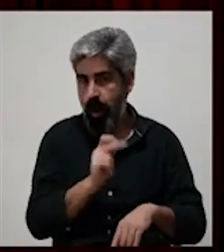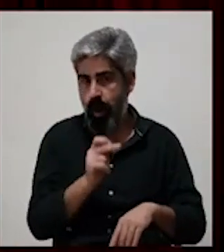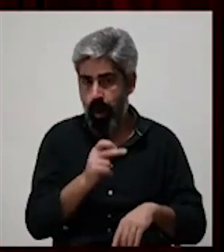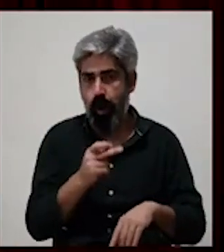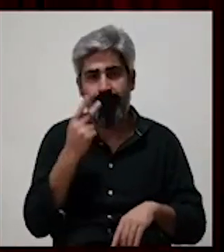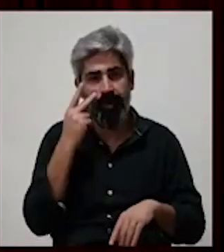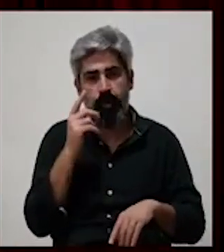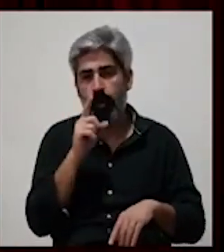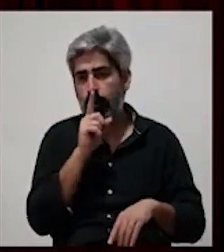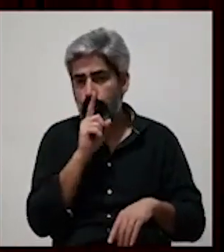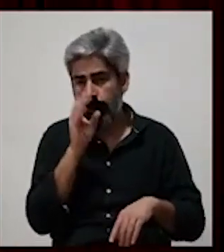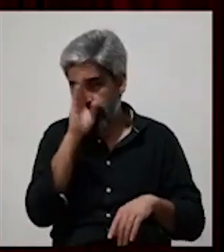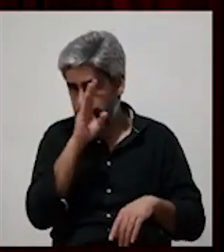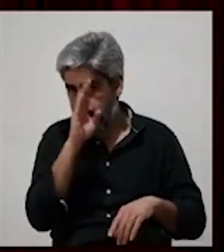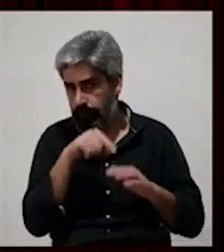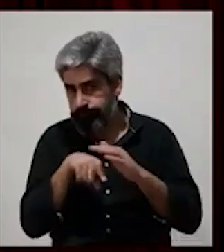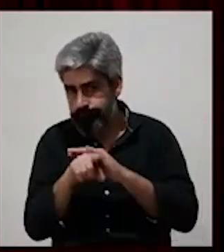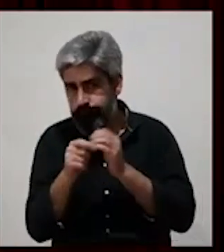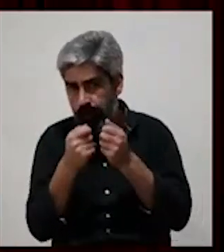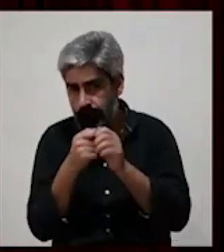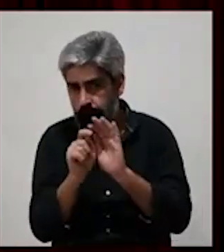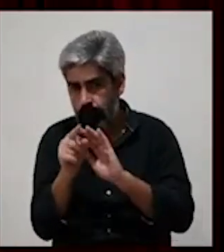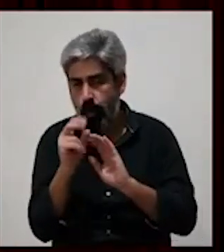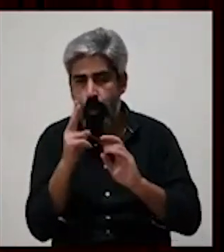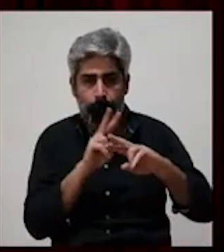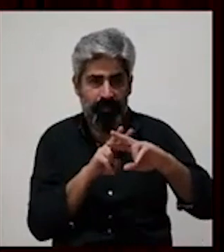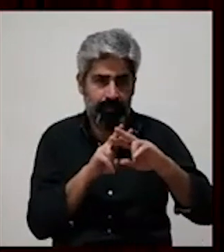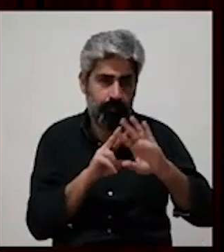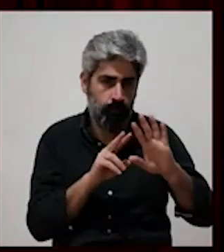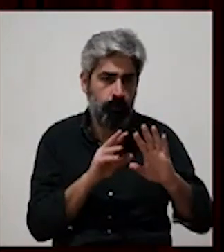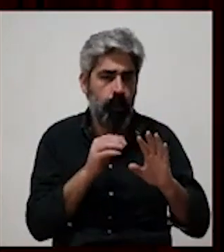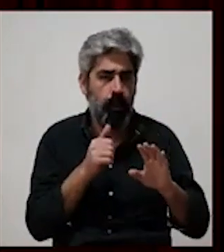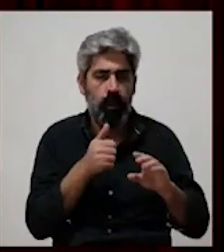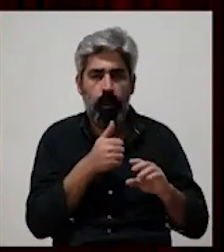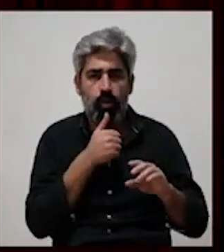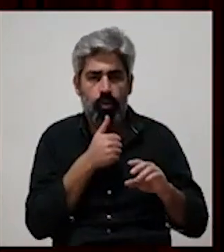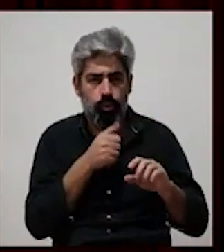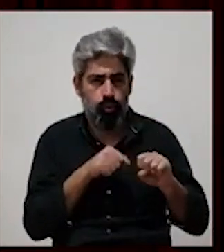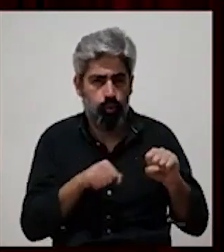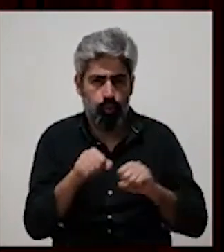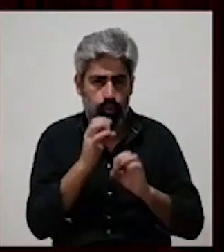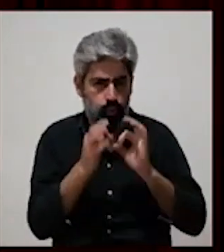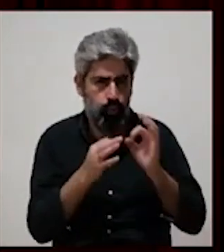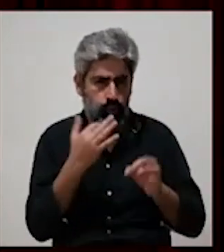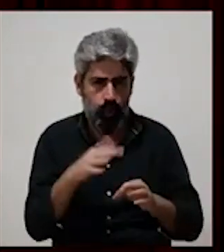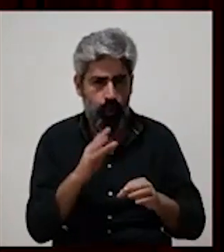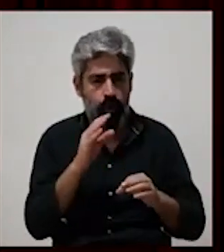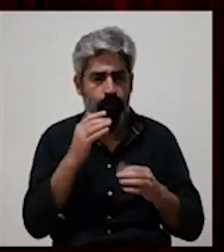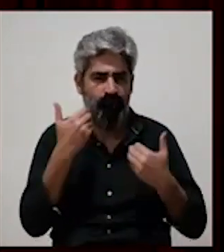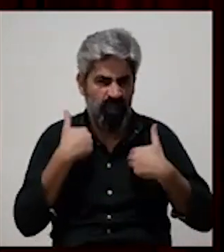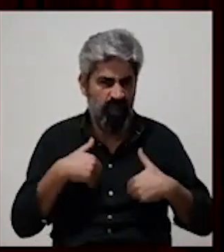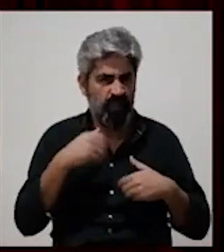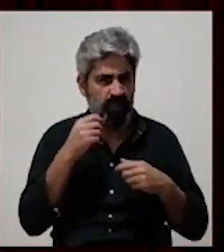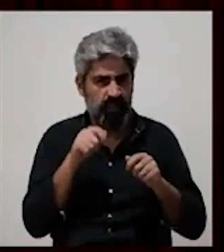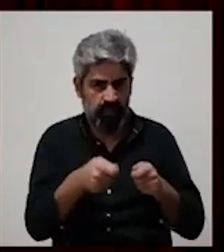vida em clandestinidade, no exílio ou em prisões onde se praticava a tortura física e psicológica. São